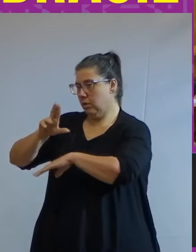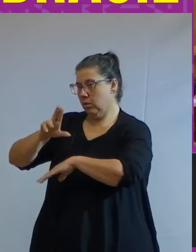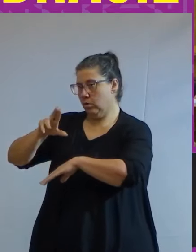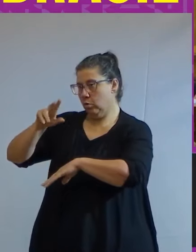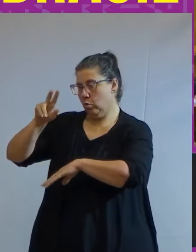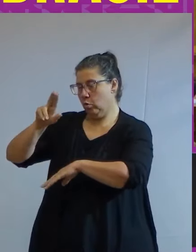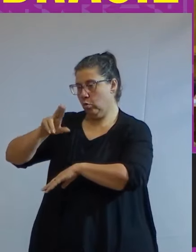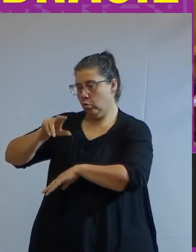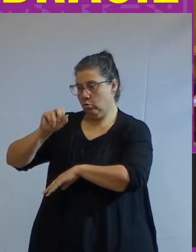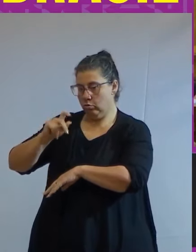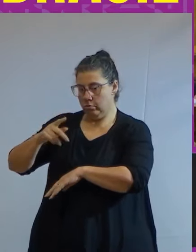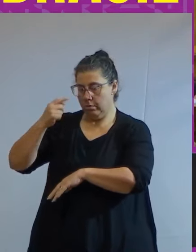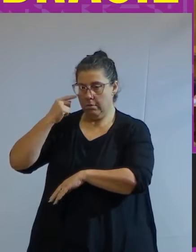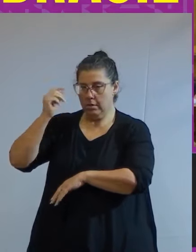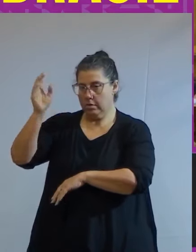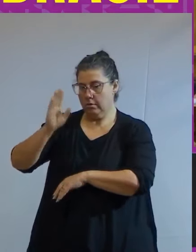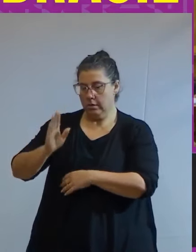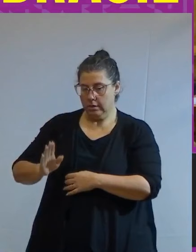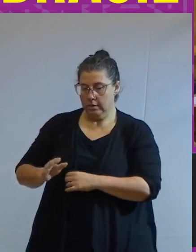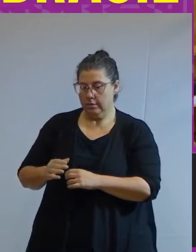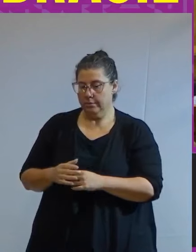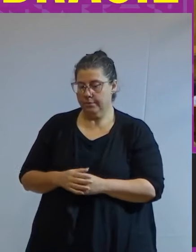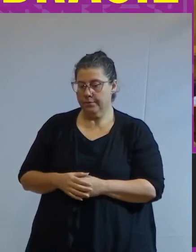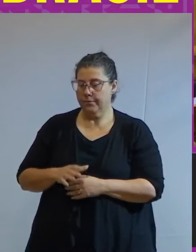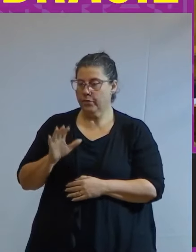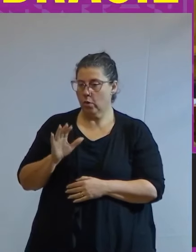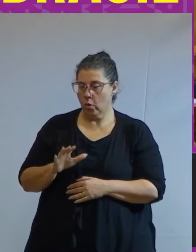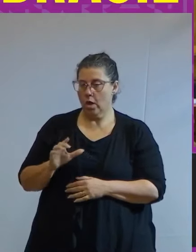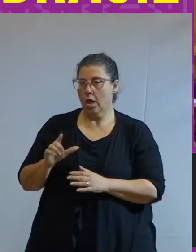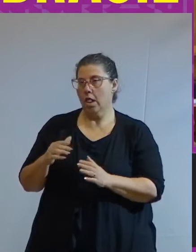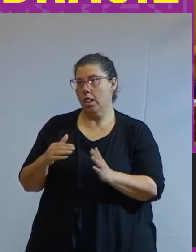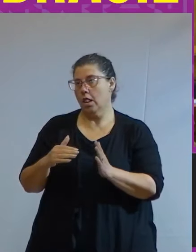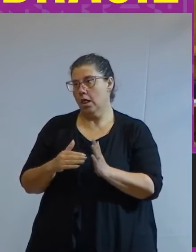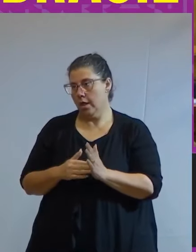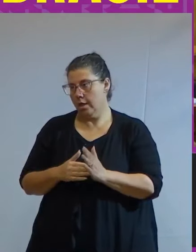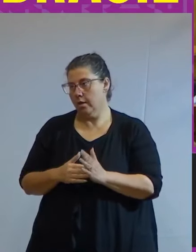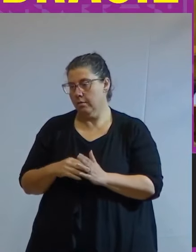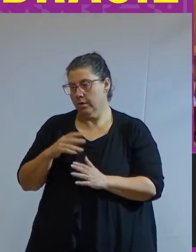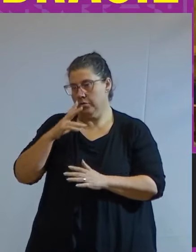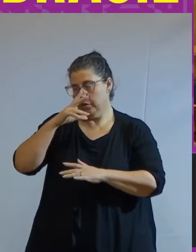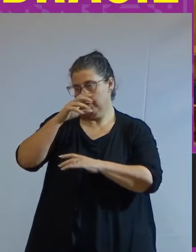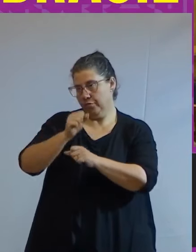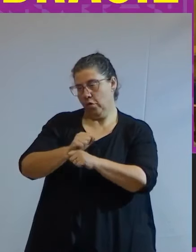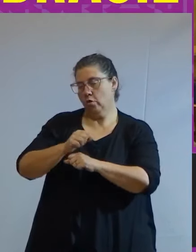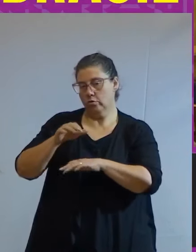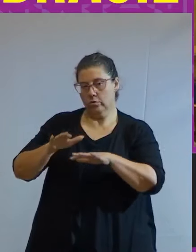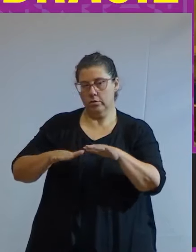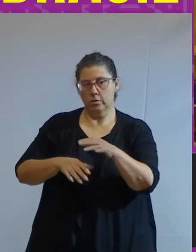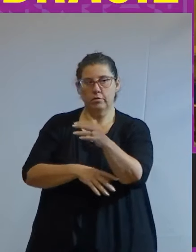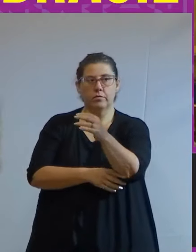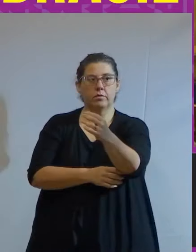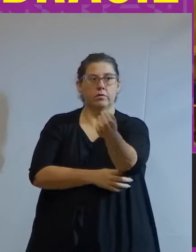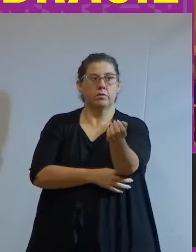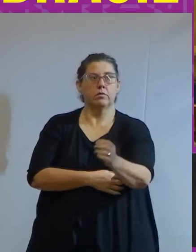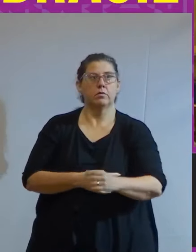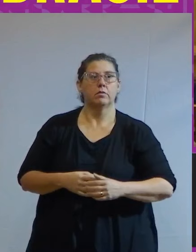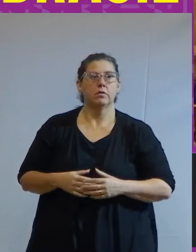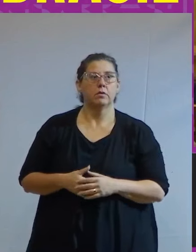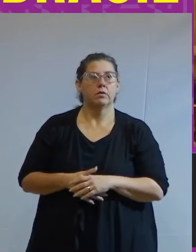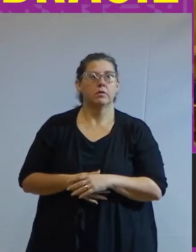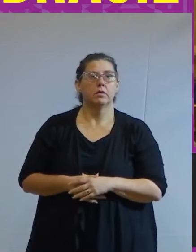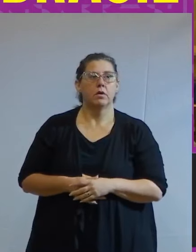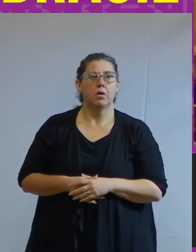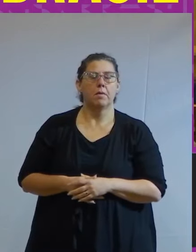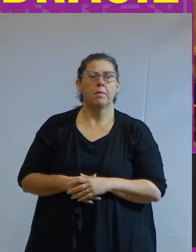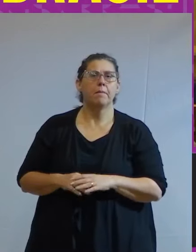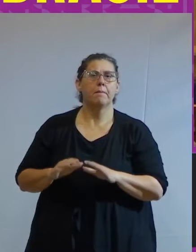Brasil e ficou até mais forte talvez mas por